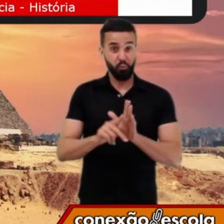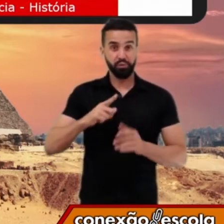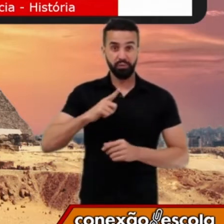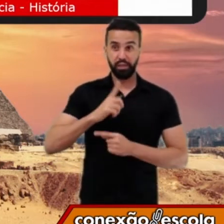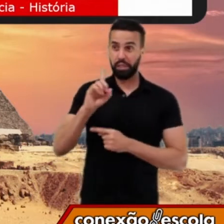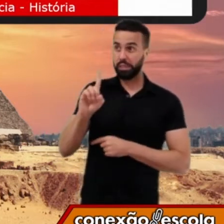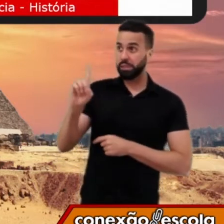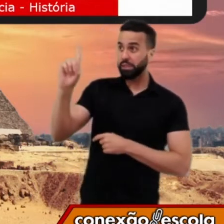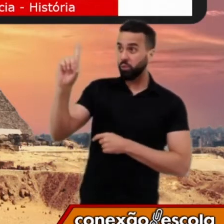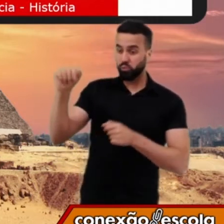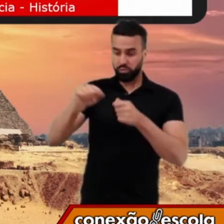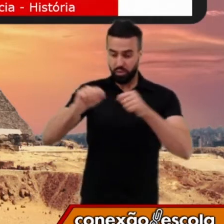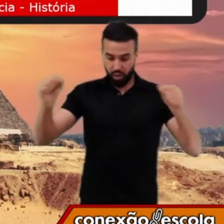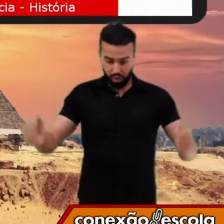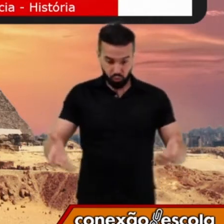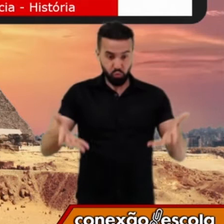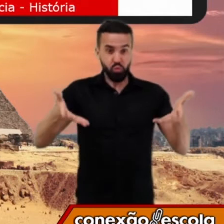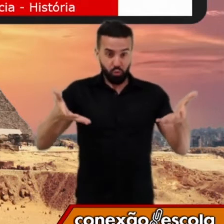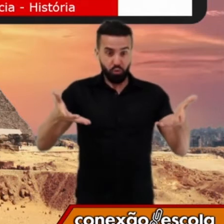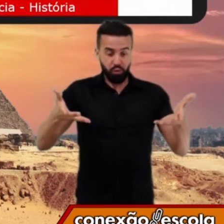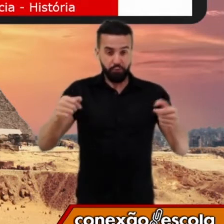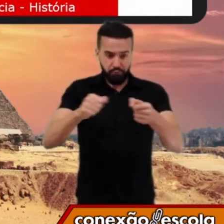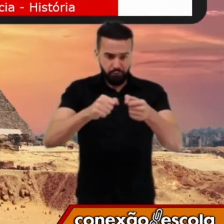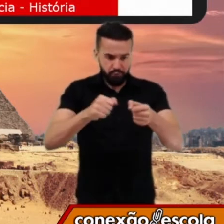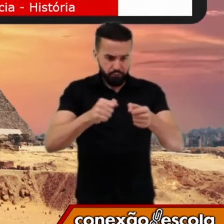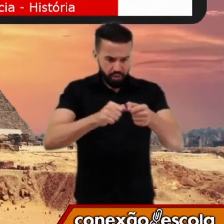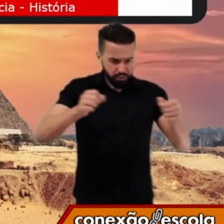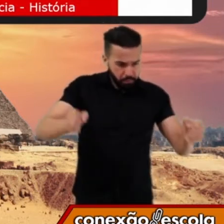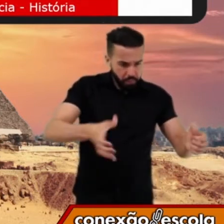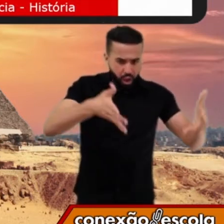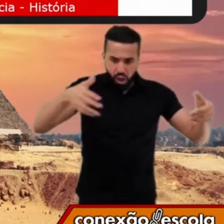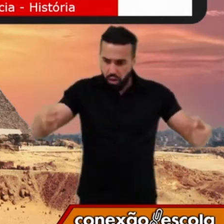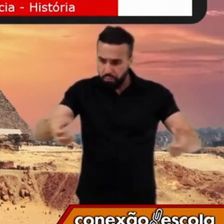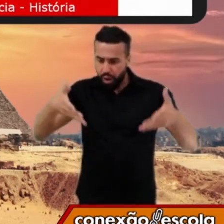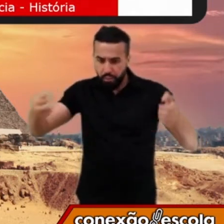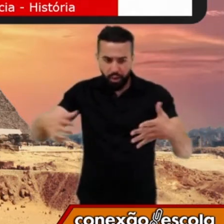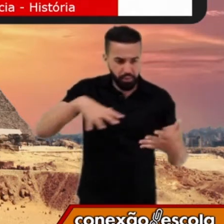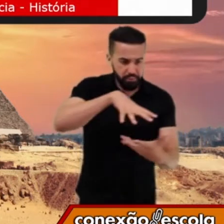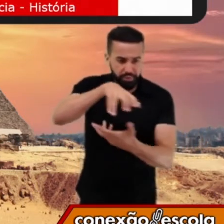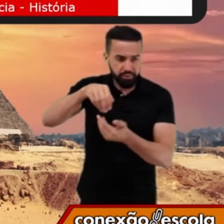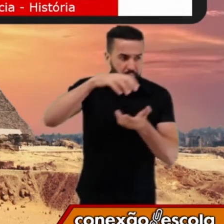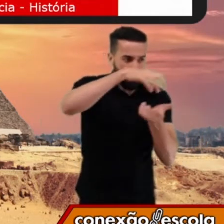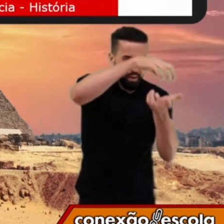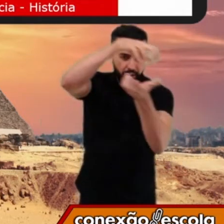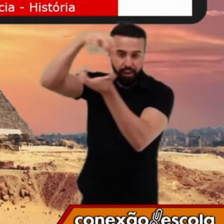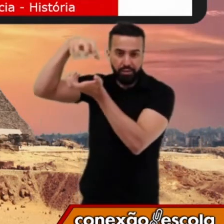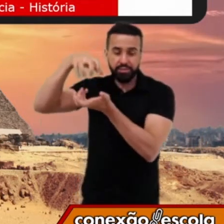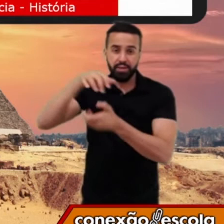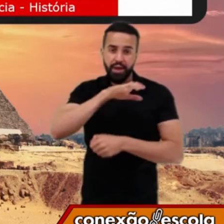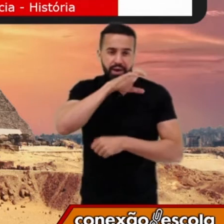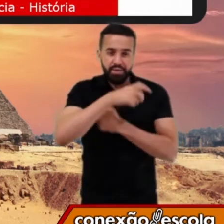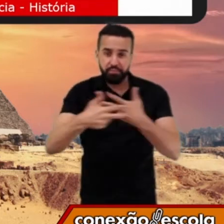criador, de um ser todo poderoso, que age criando a humanidade, criando o planeta, criando os animais, criando